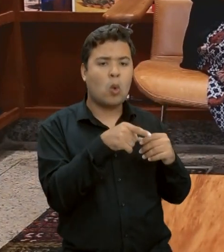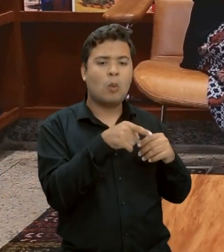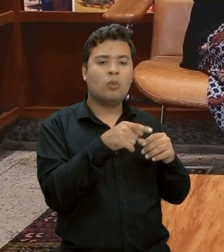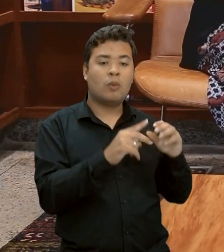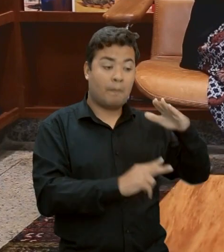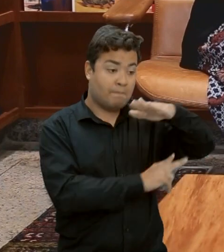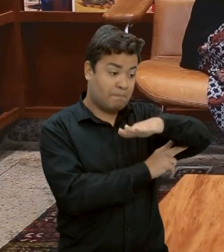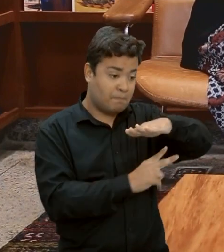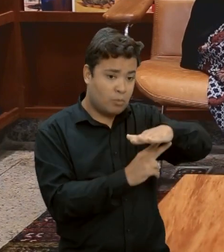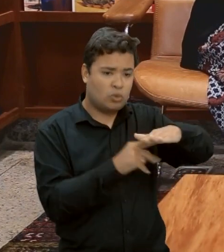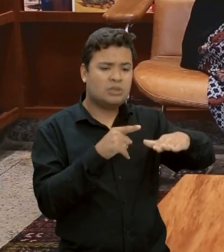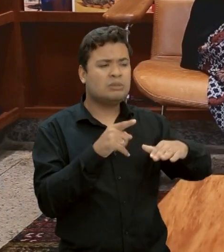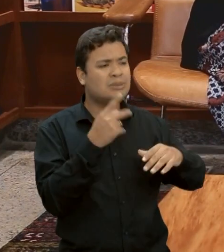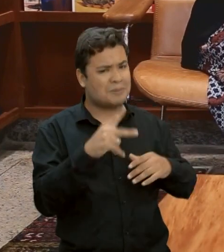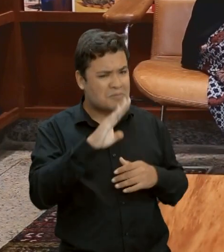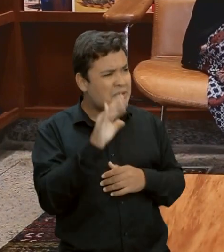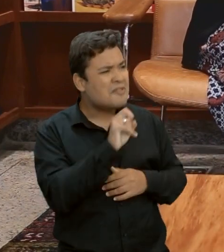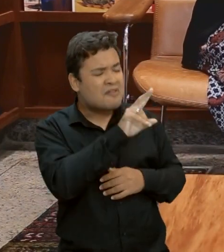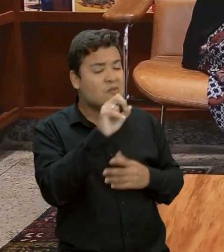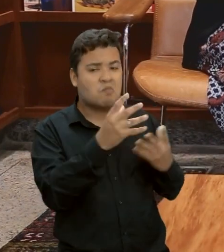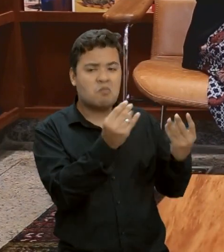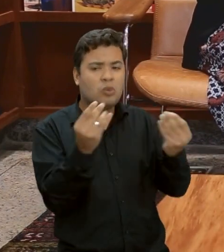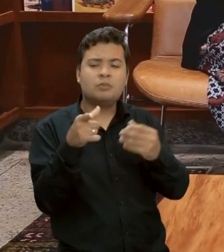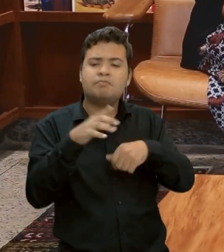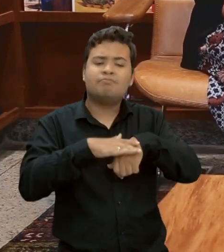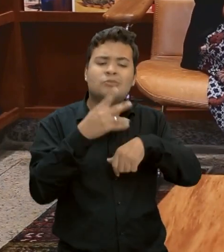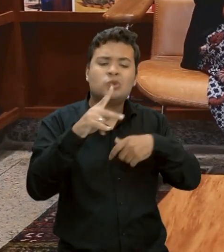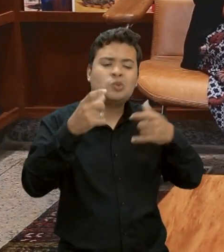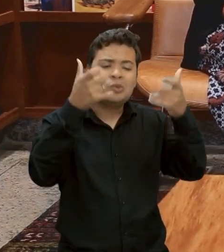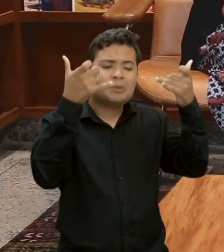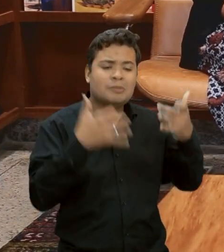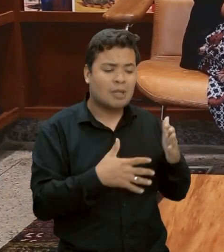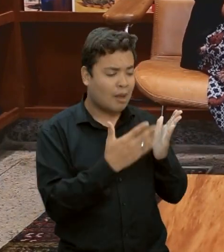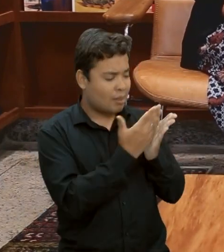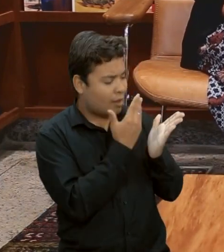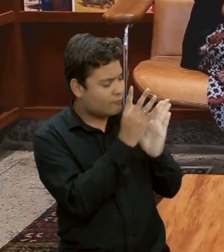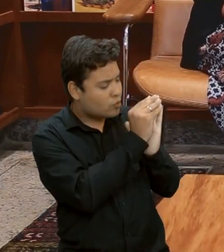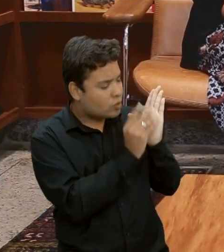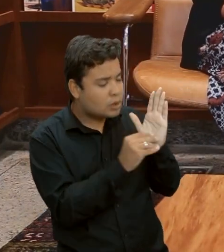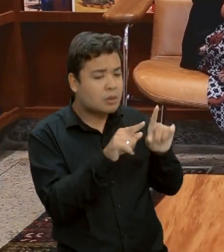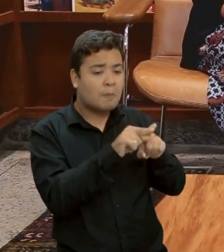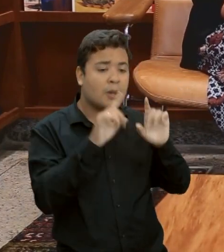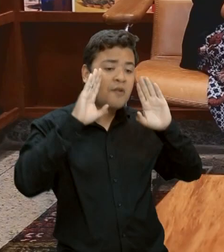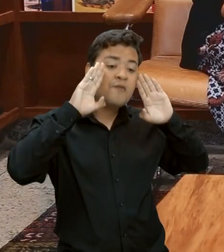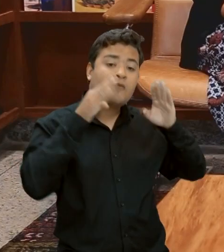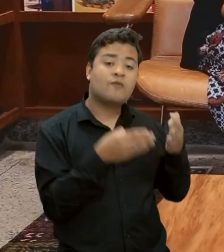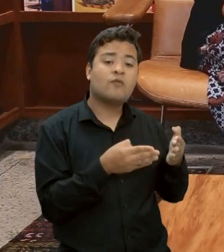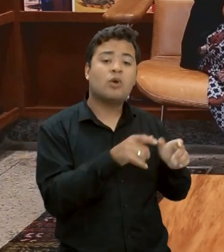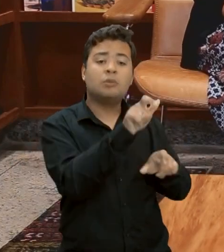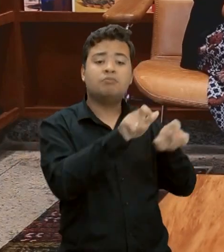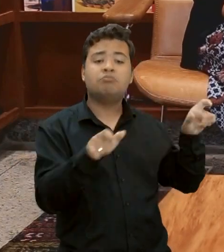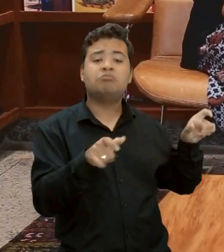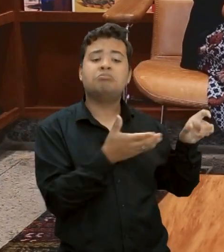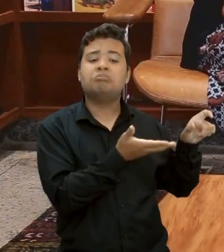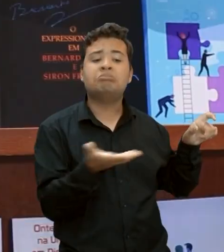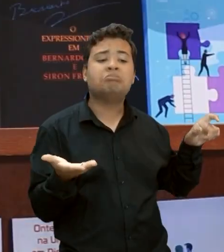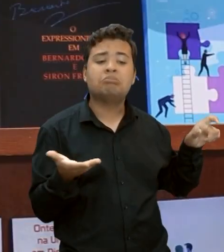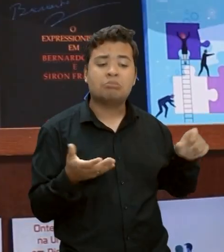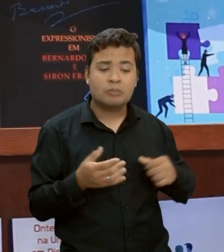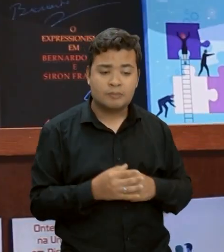comum aqui no Brasil. Conta um pouco mais sobre o conteúdo desse livro e para quem ele é, pode ser interessante.